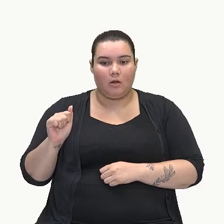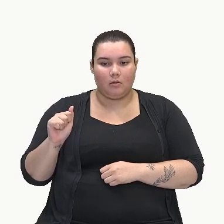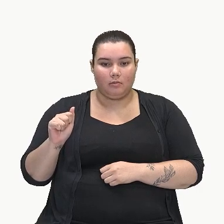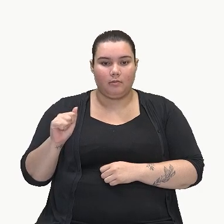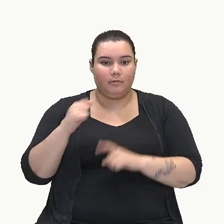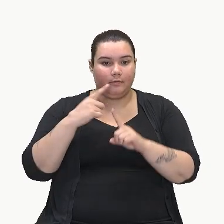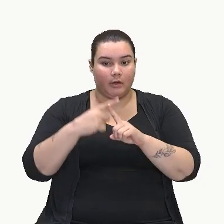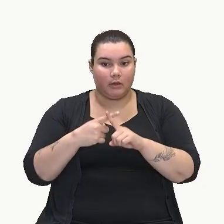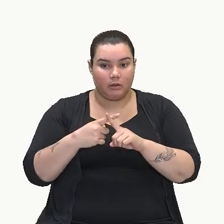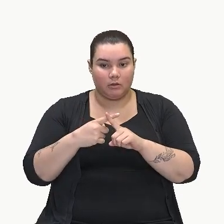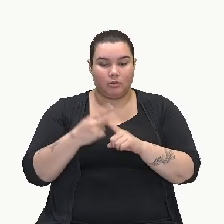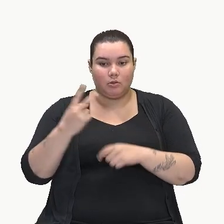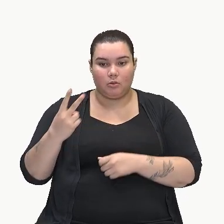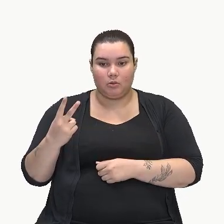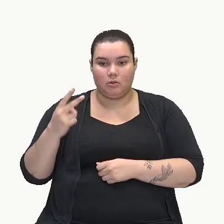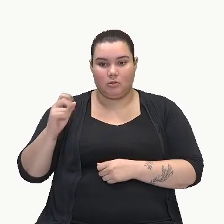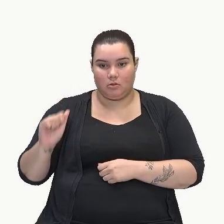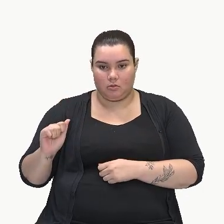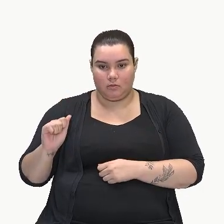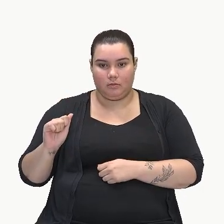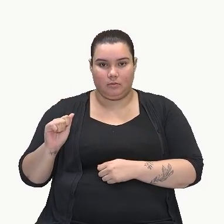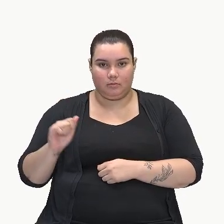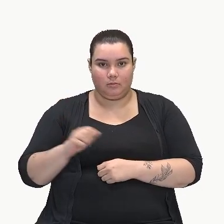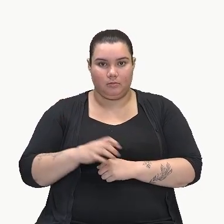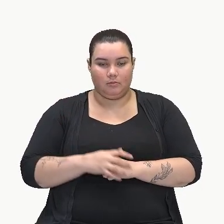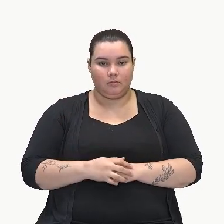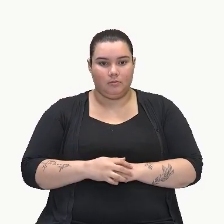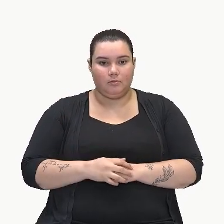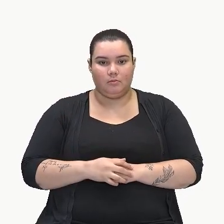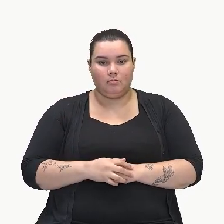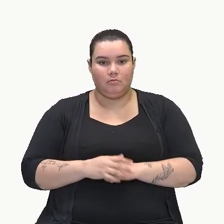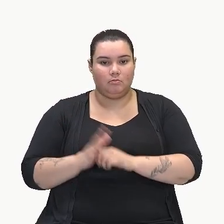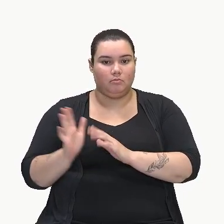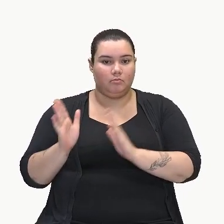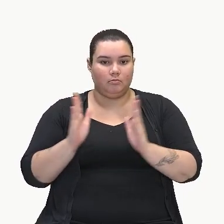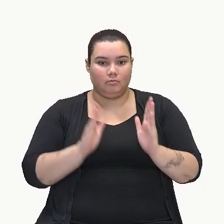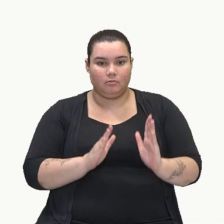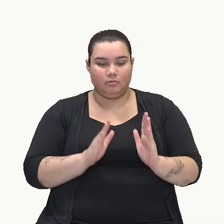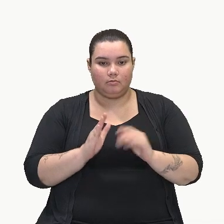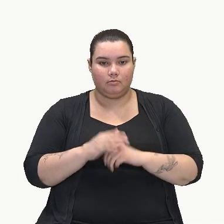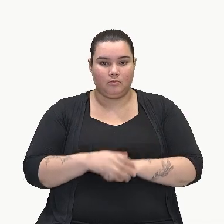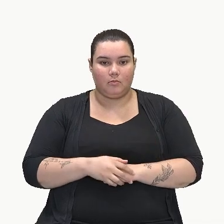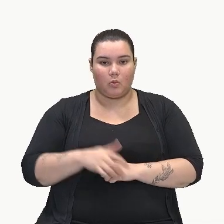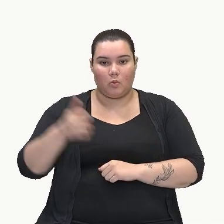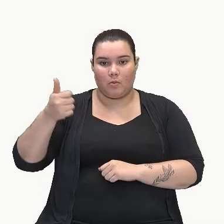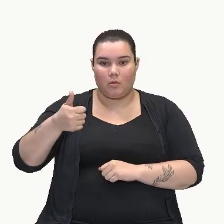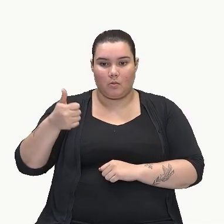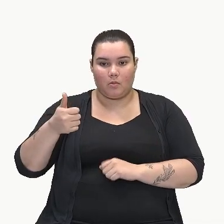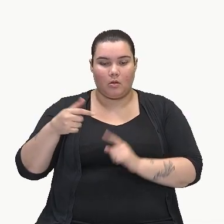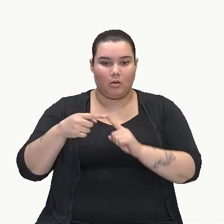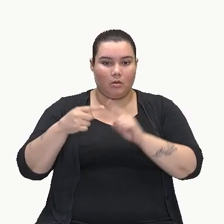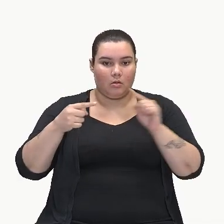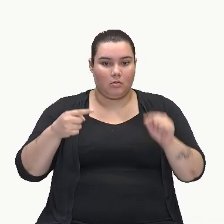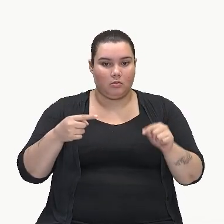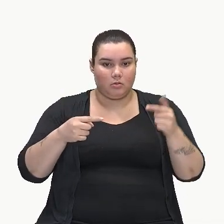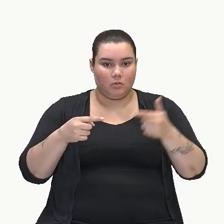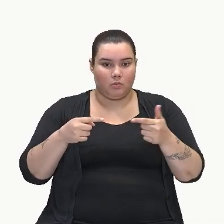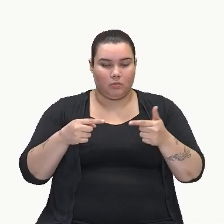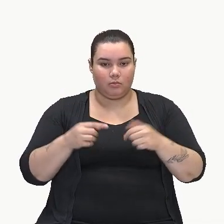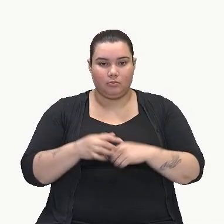vezes 2A. Agora, a gente vai multiplicar, ó, o primeiro pelo segundo.